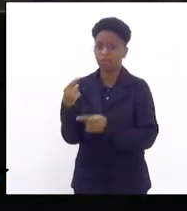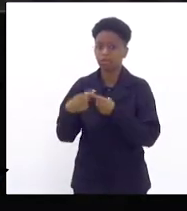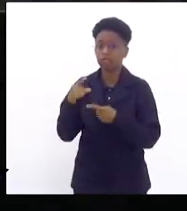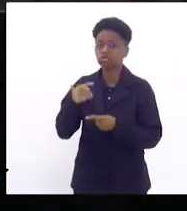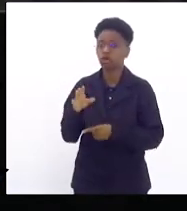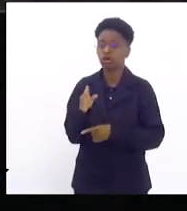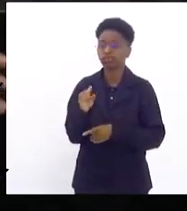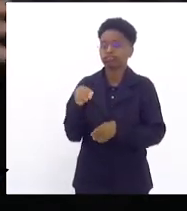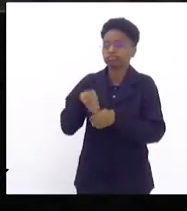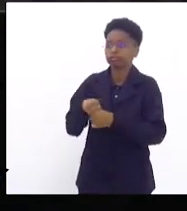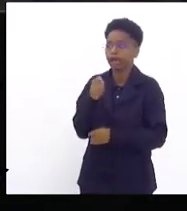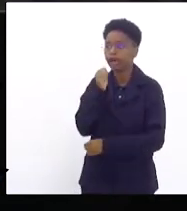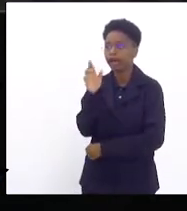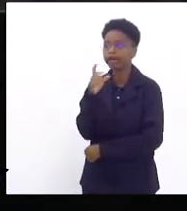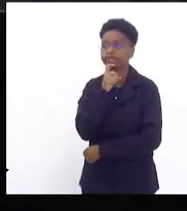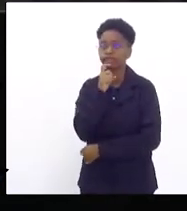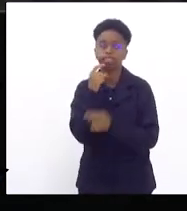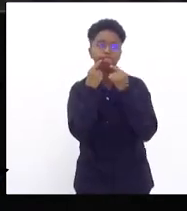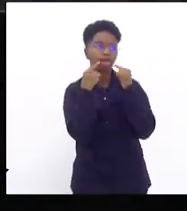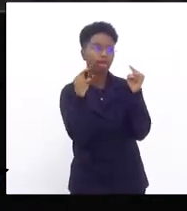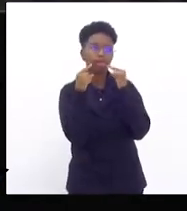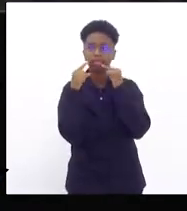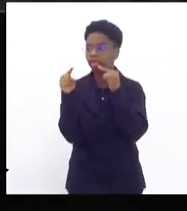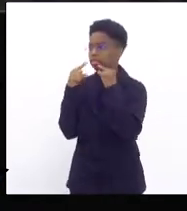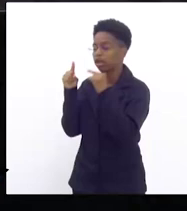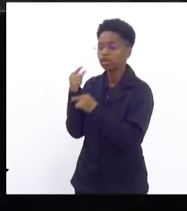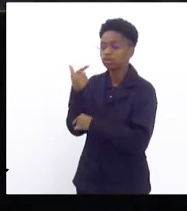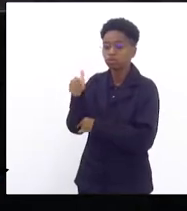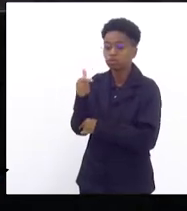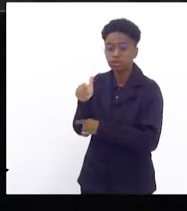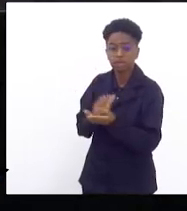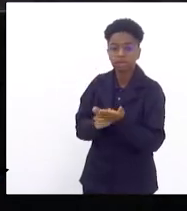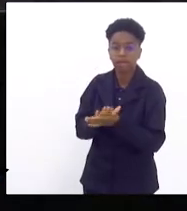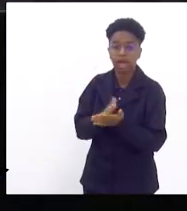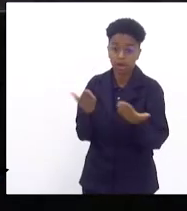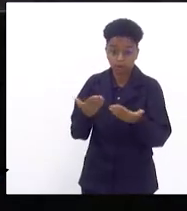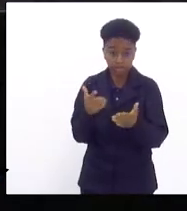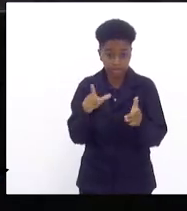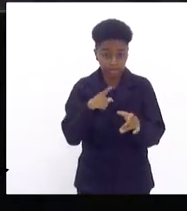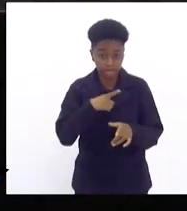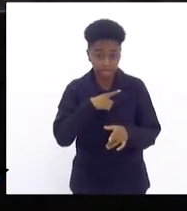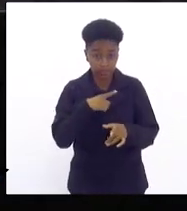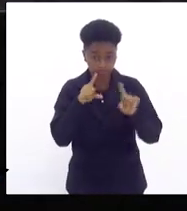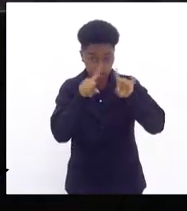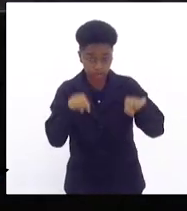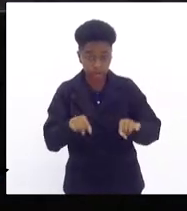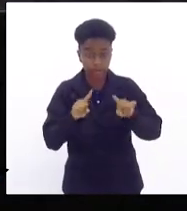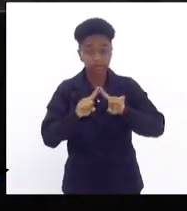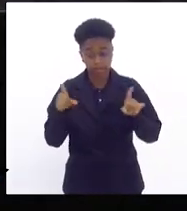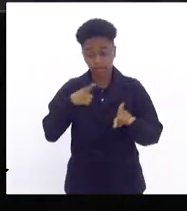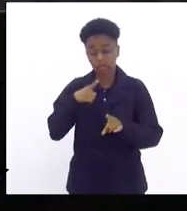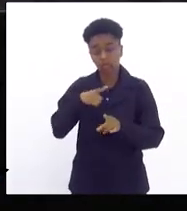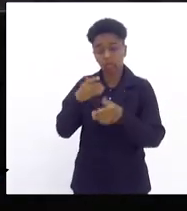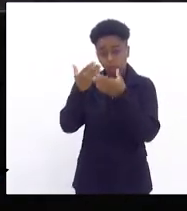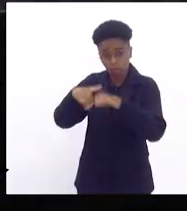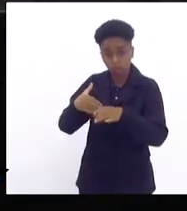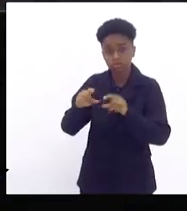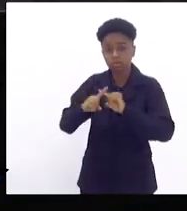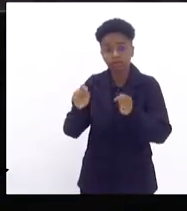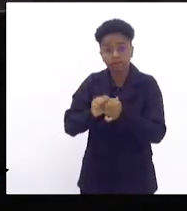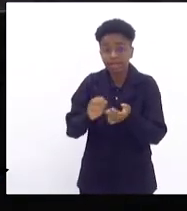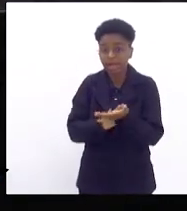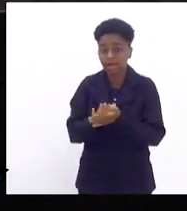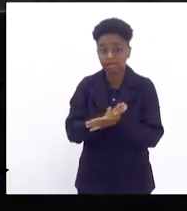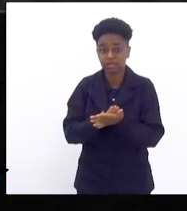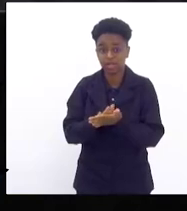do ar condicionado reclamam que não tem quadro e quando tem quadro como agora tem vai ter concurso não faz o seu dever de casa que deveria